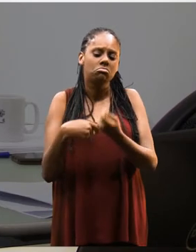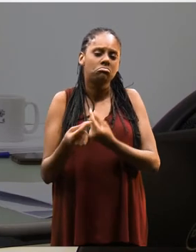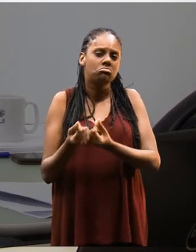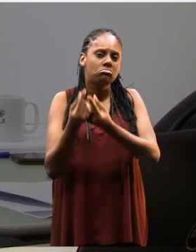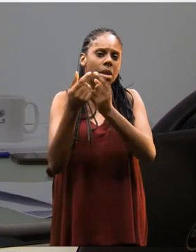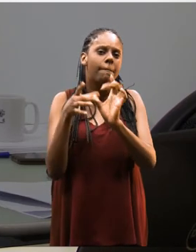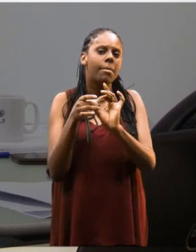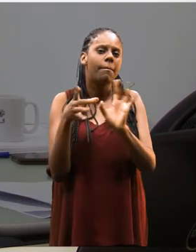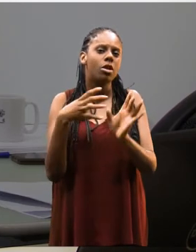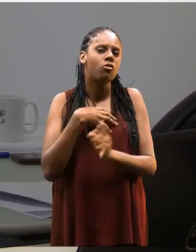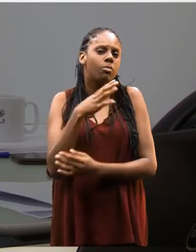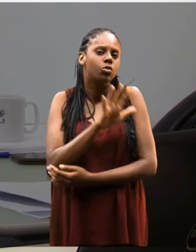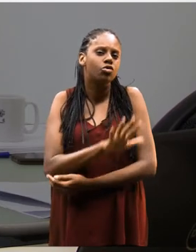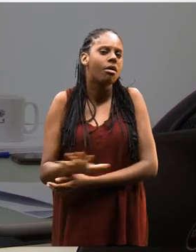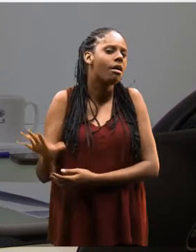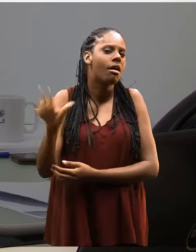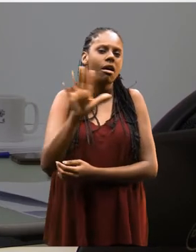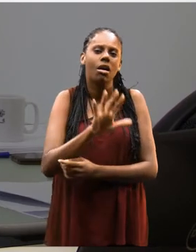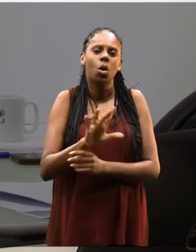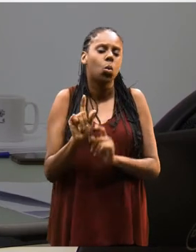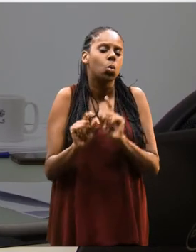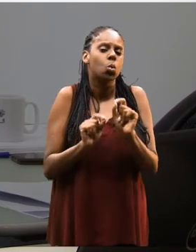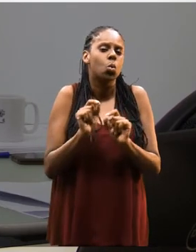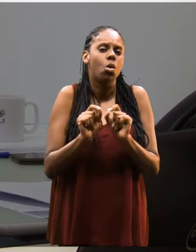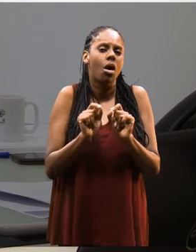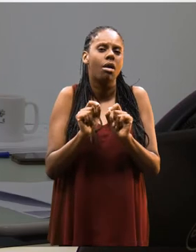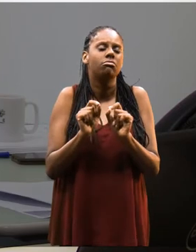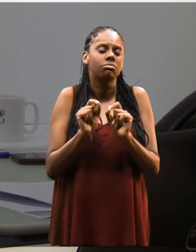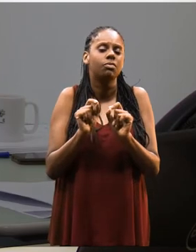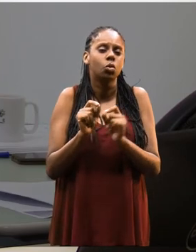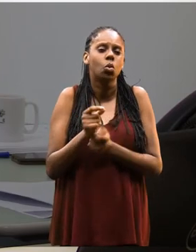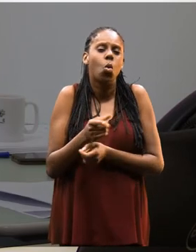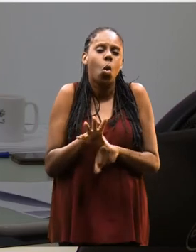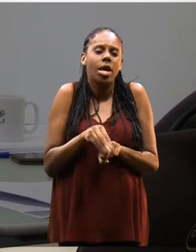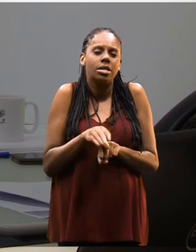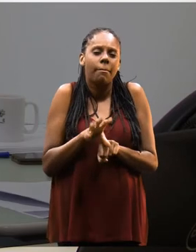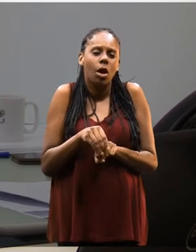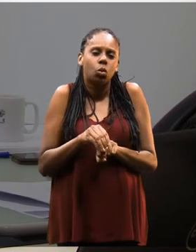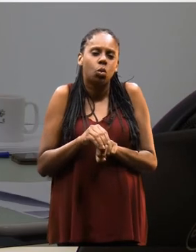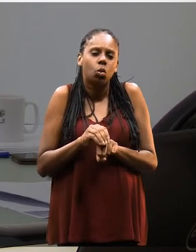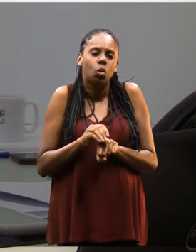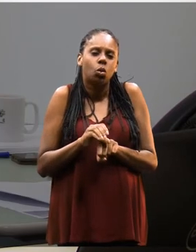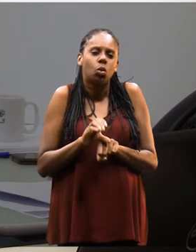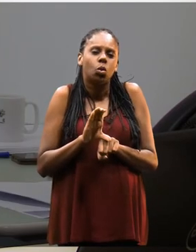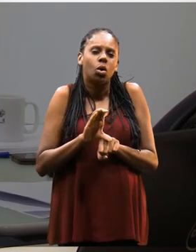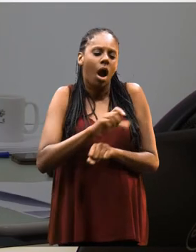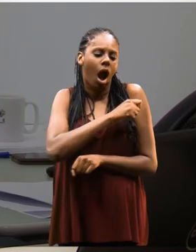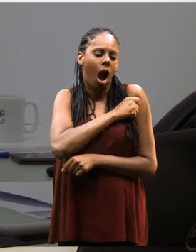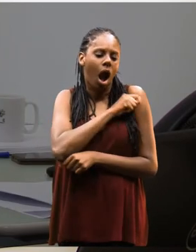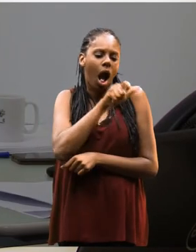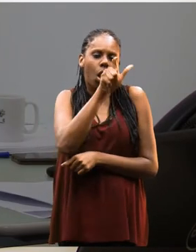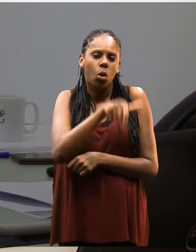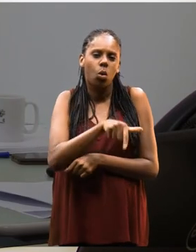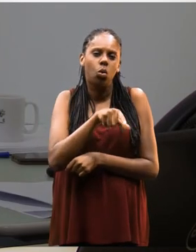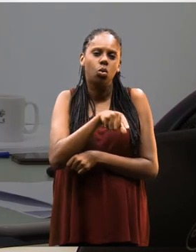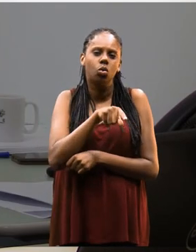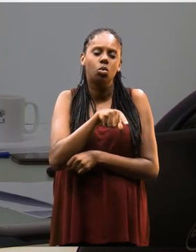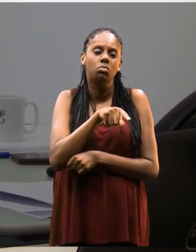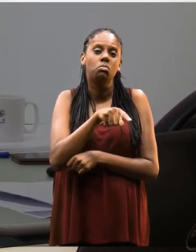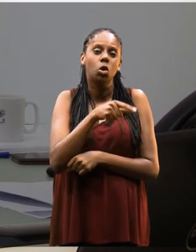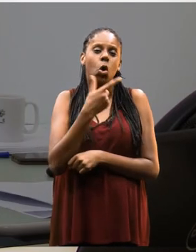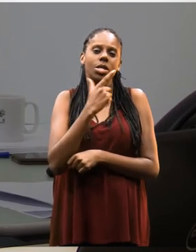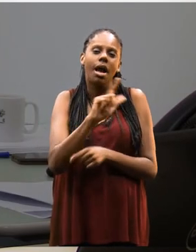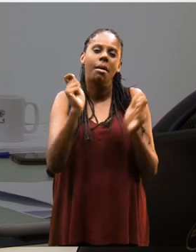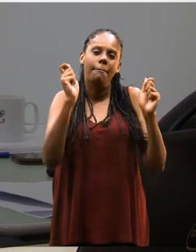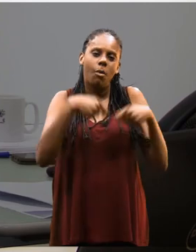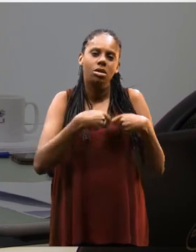Econômicas, ele permite, acho que de uma maneira geral, uma carga de conhecimento ao aluno, que